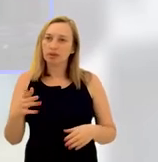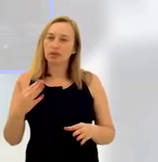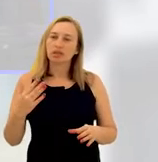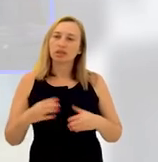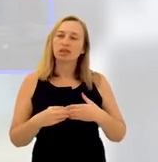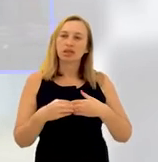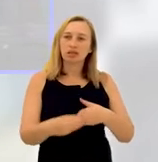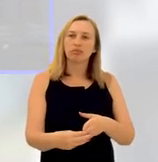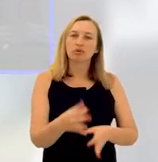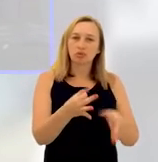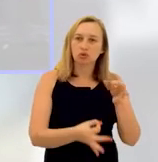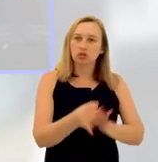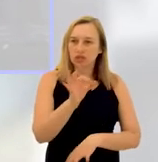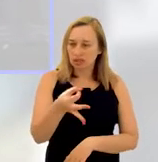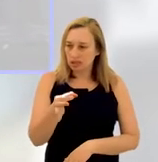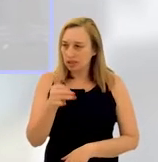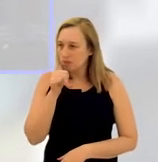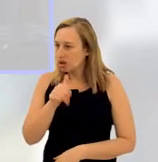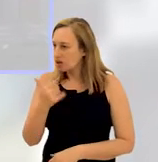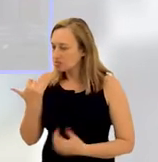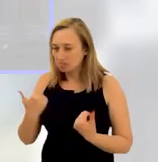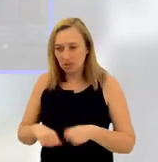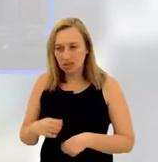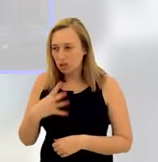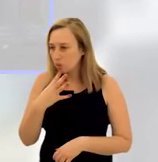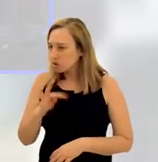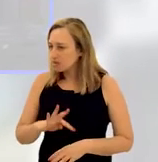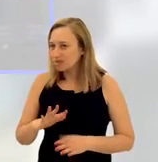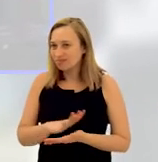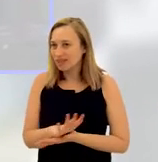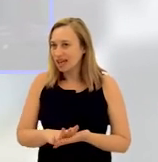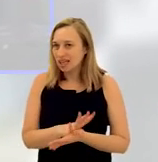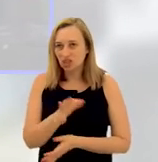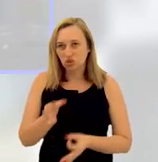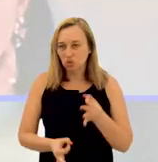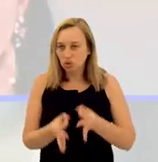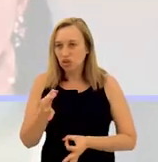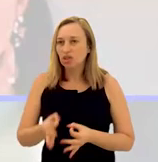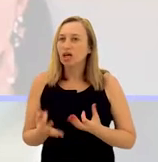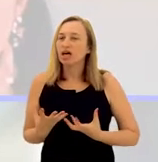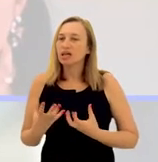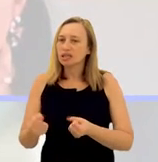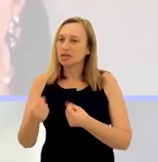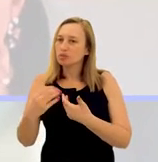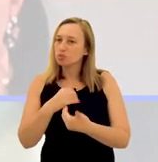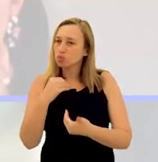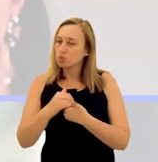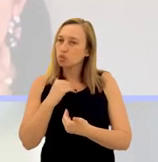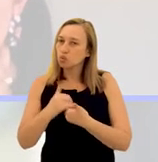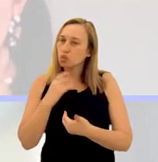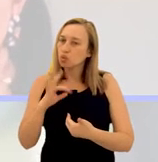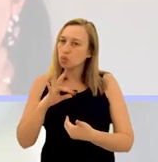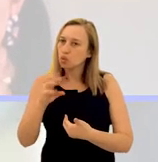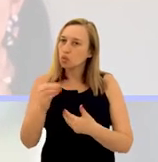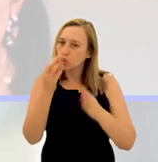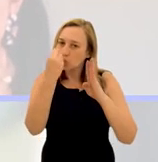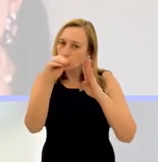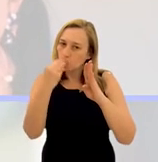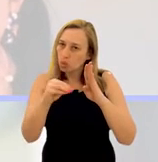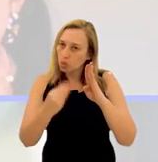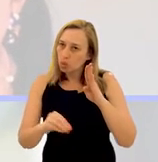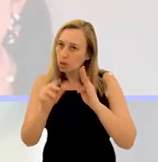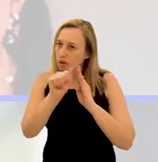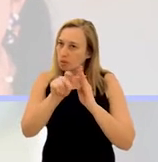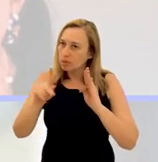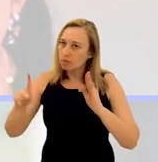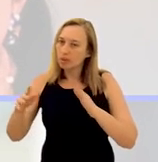aplicativo, ele mesmo já direciona para o juizado responsável, né? A mulher não precisa ter esse conhecimento jurídico. Ali mesmo, ela já recebe as orientações, preenche,